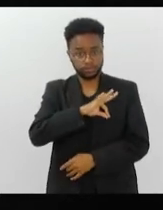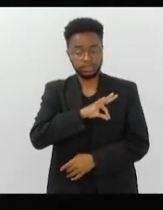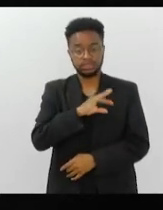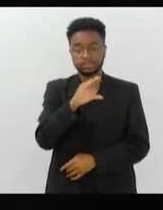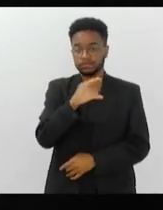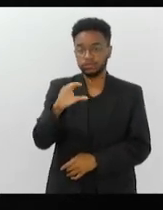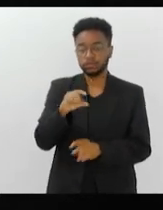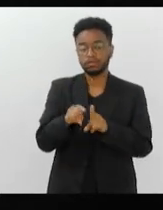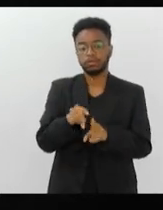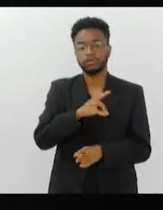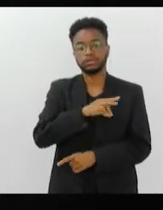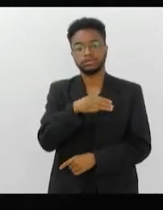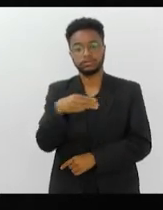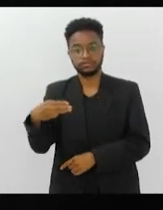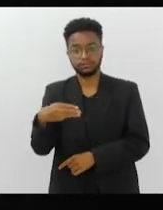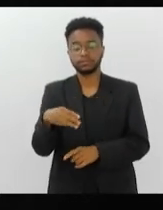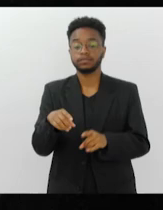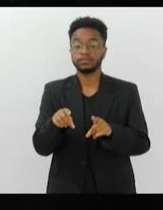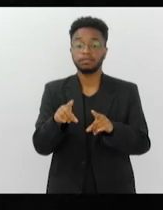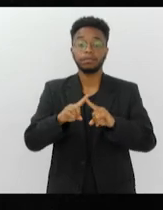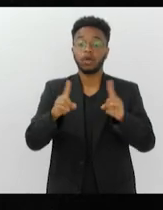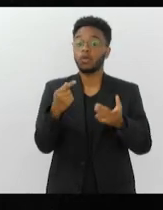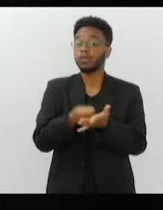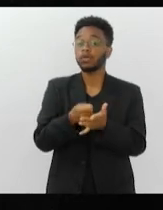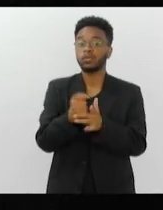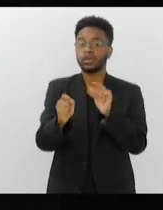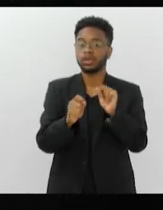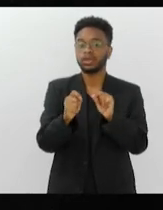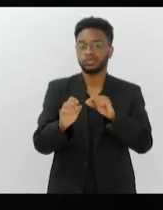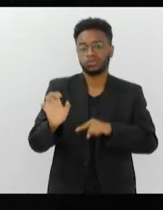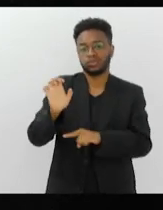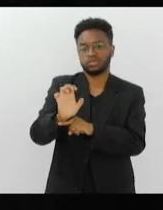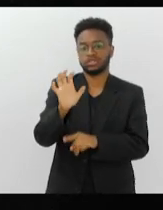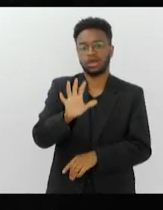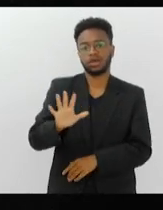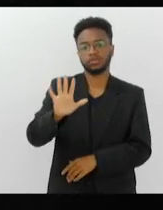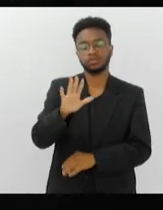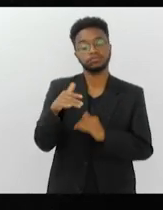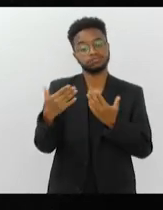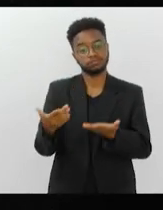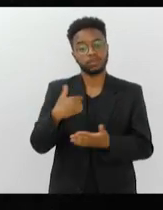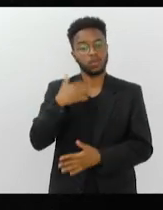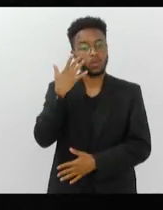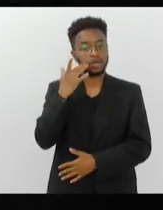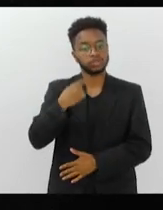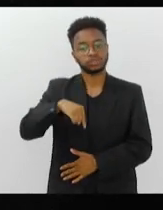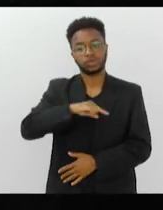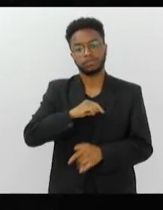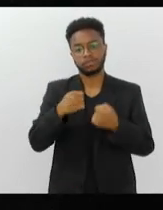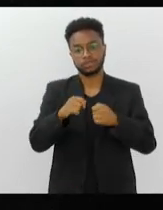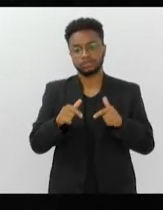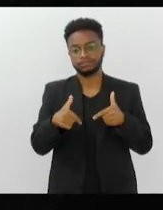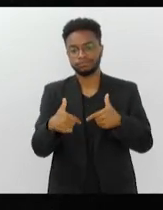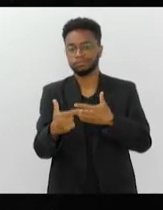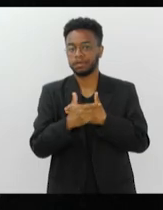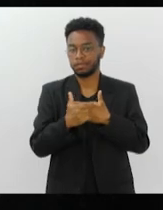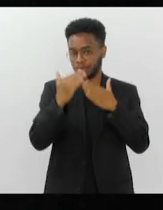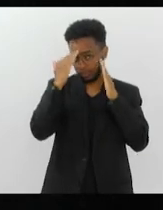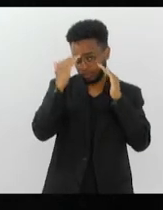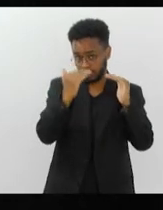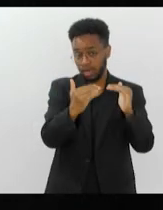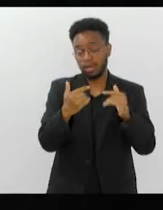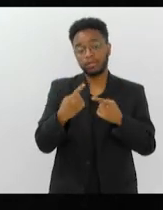do próprio Desip, isso aí é uma obrigação do Estado. Então eu acho que essa casa aqui tem que cumprir o seu papel. Eu vejo vários